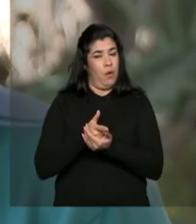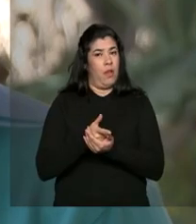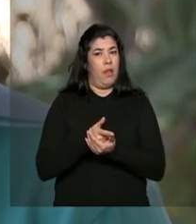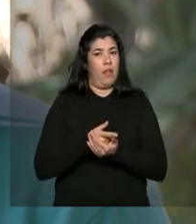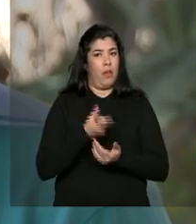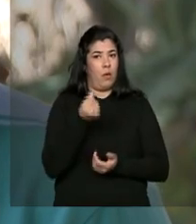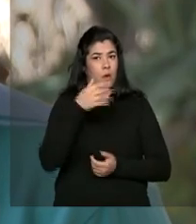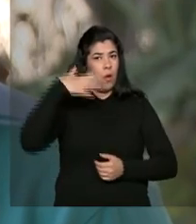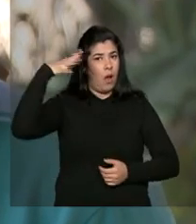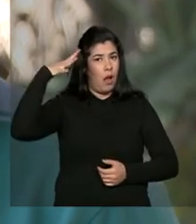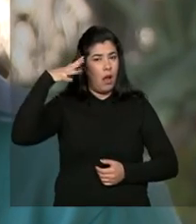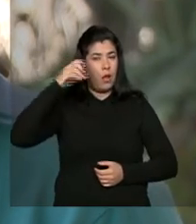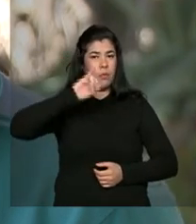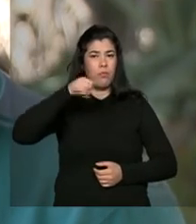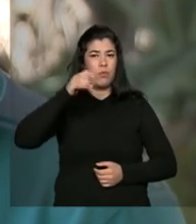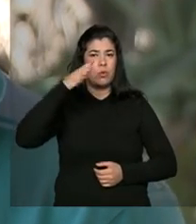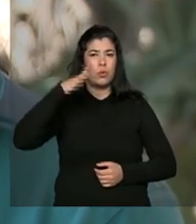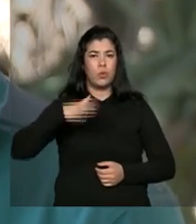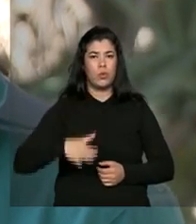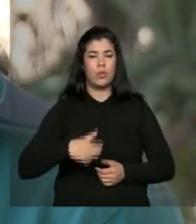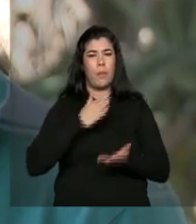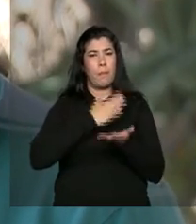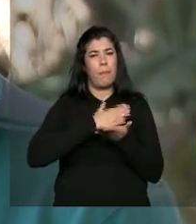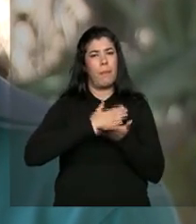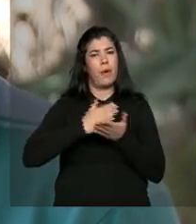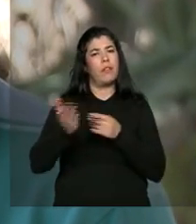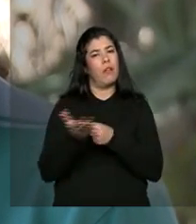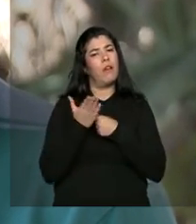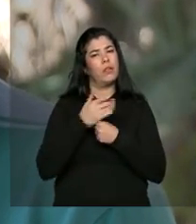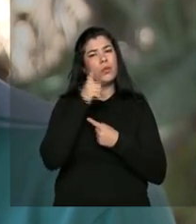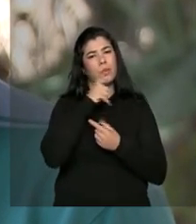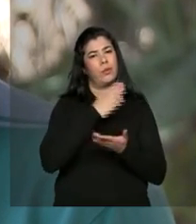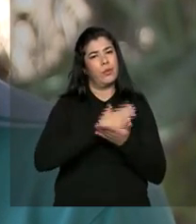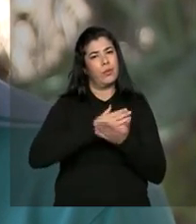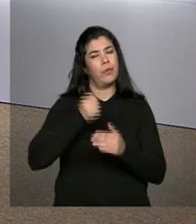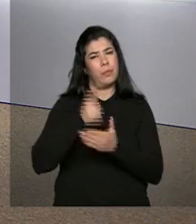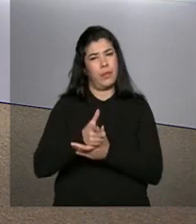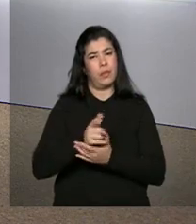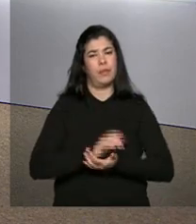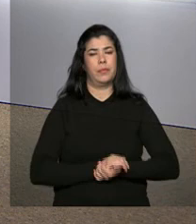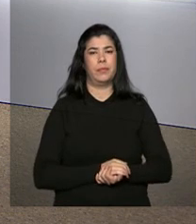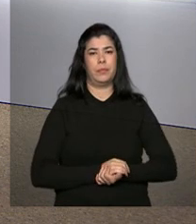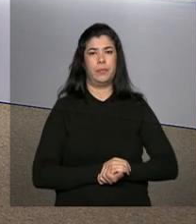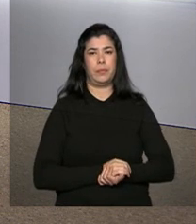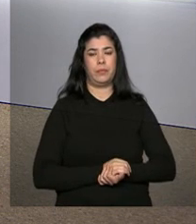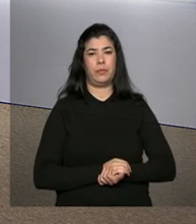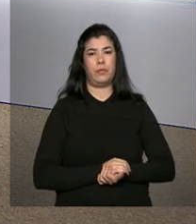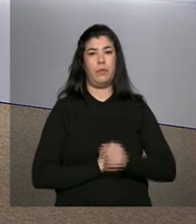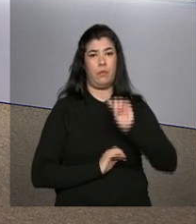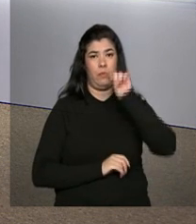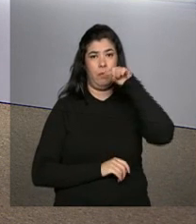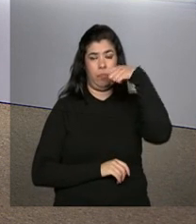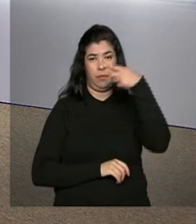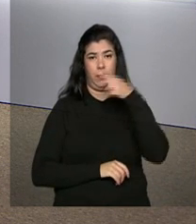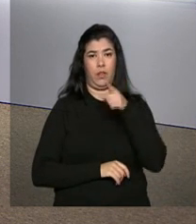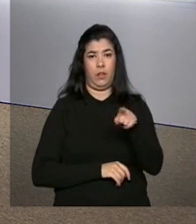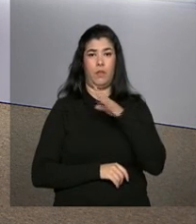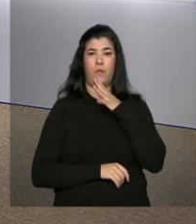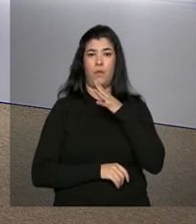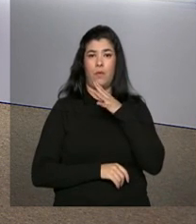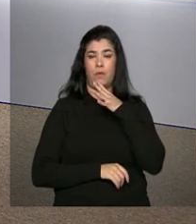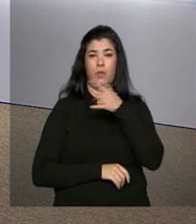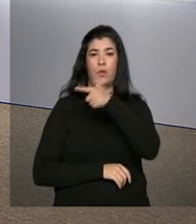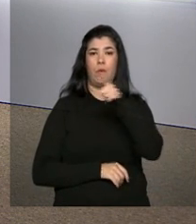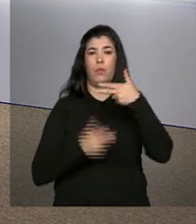bem pouco juro. E outras parcelas cabem no meu bolso, como produtor familiar. No próximo bloco, você vai conhecer